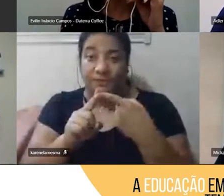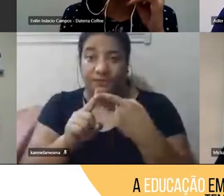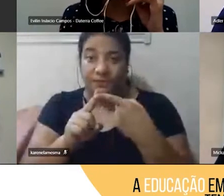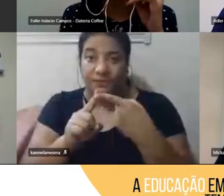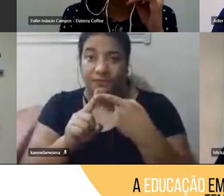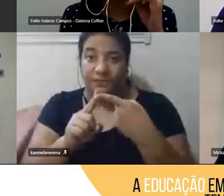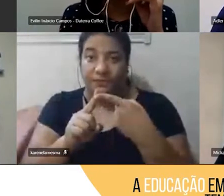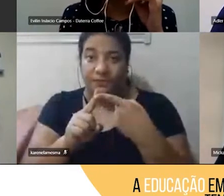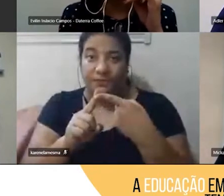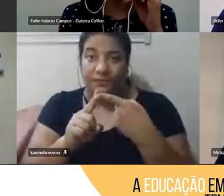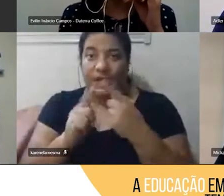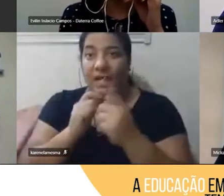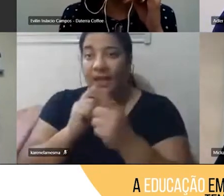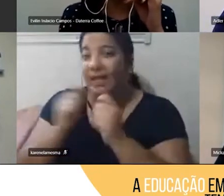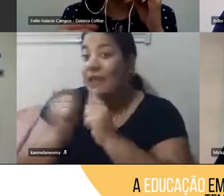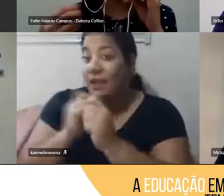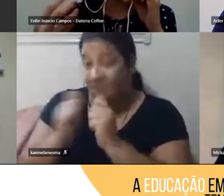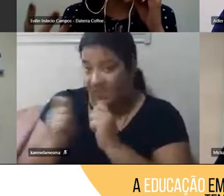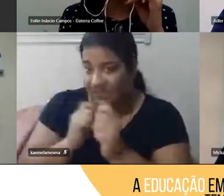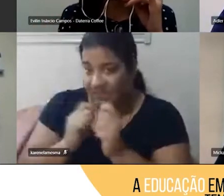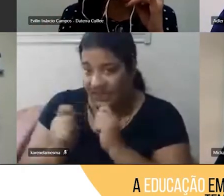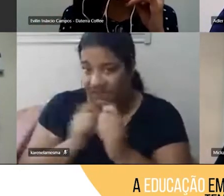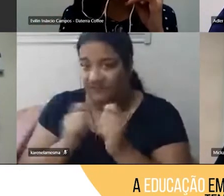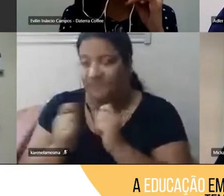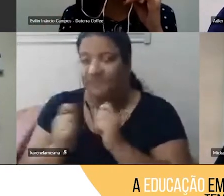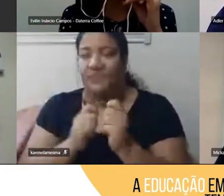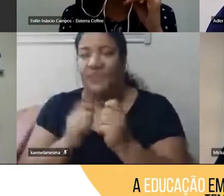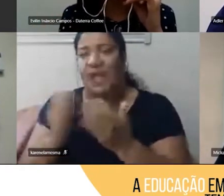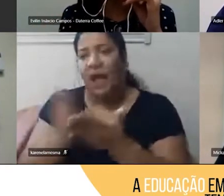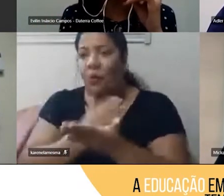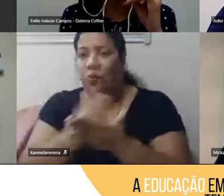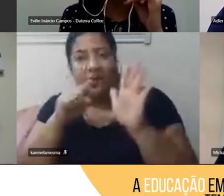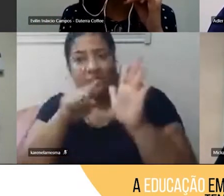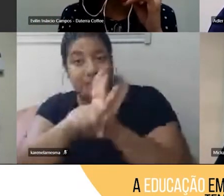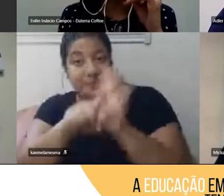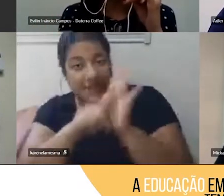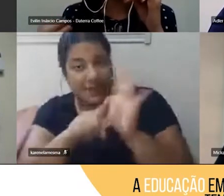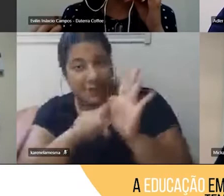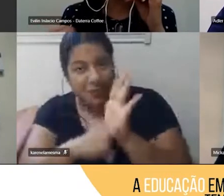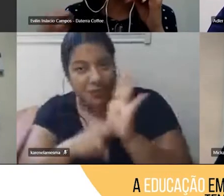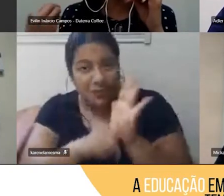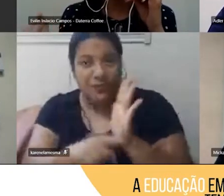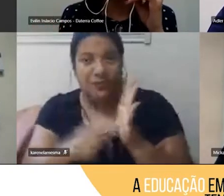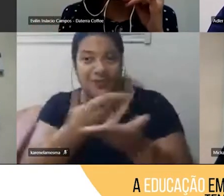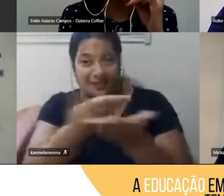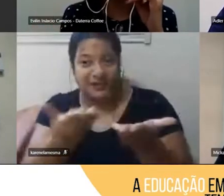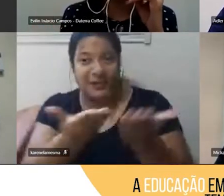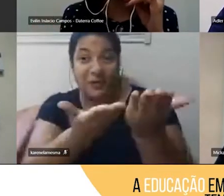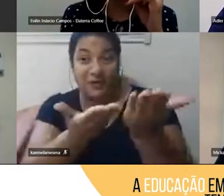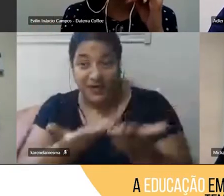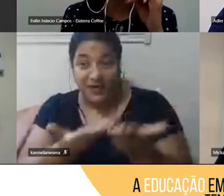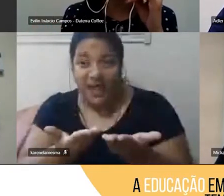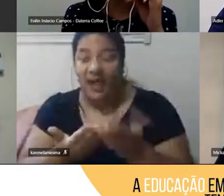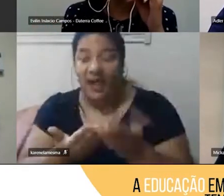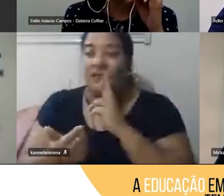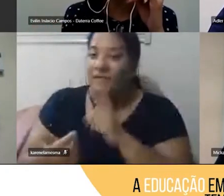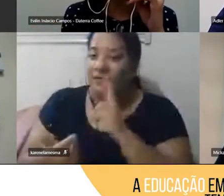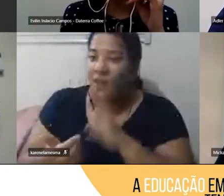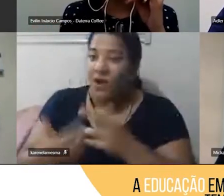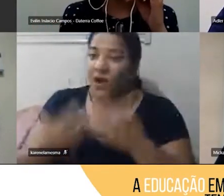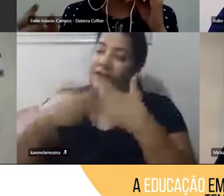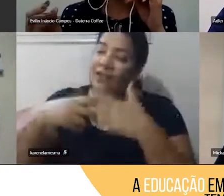forma de entrevista. Nós vamos realizar algumas perguntas para os nossos convidados, e eles vão trazer as reflexões a partir dessas